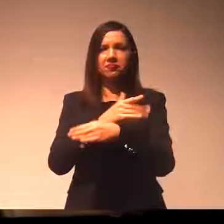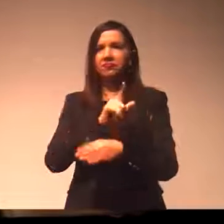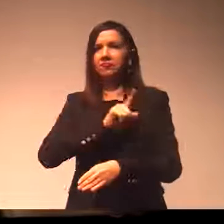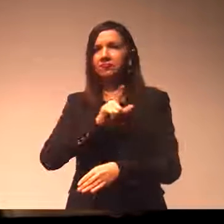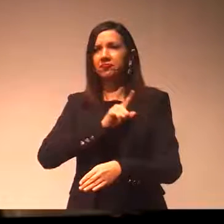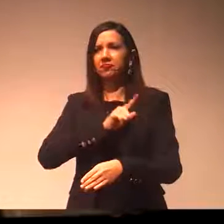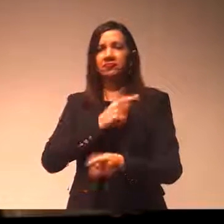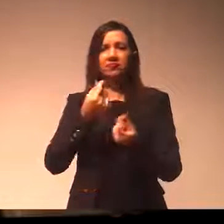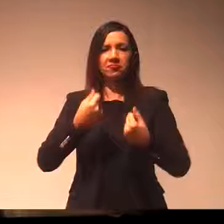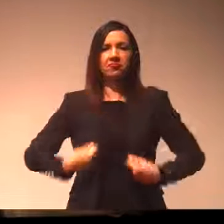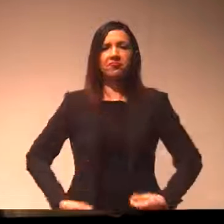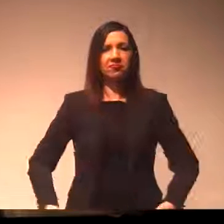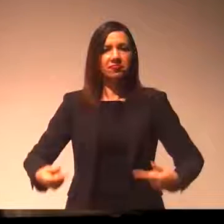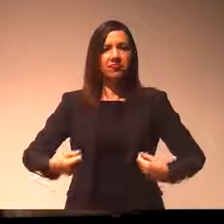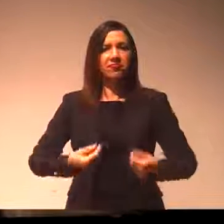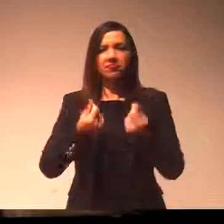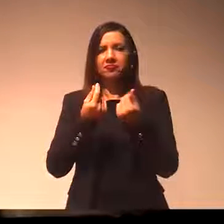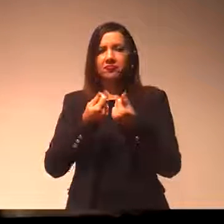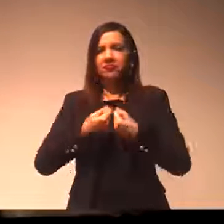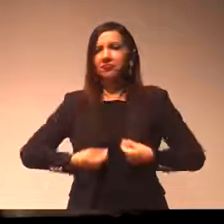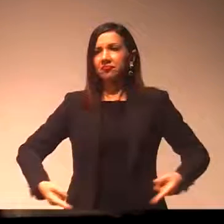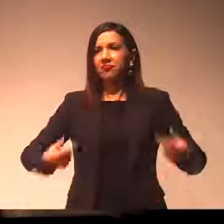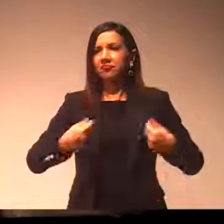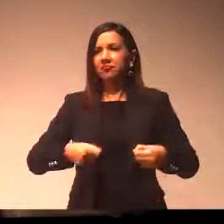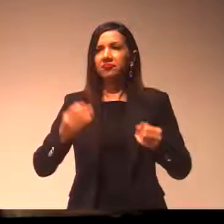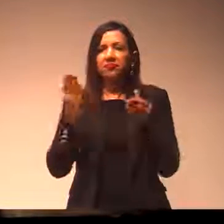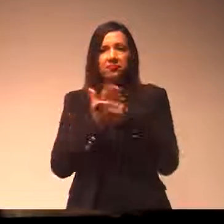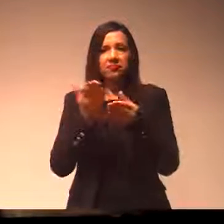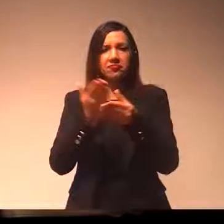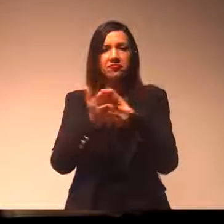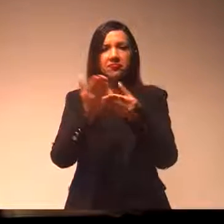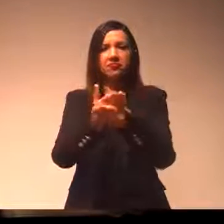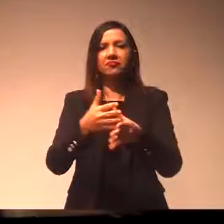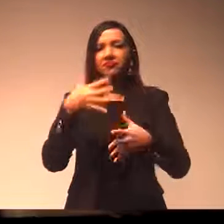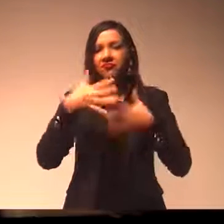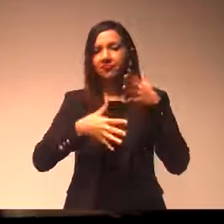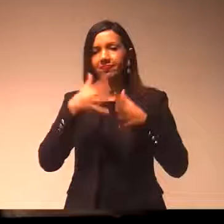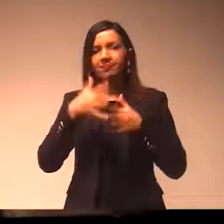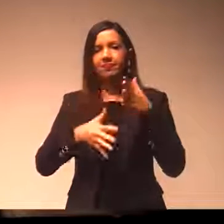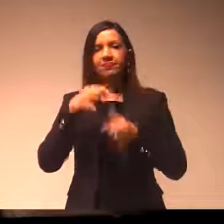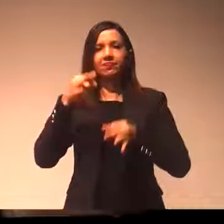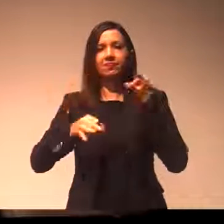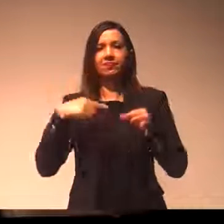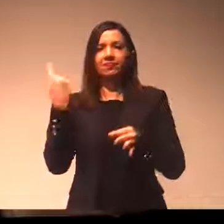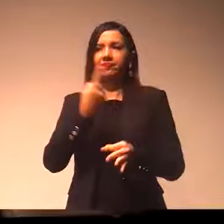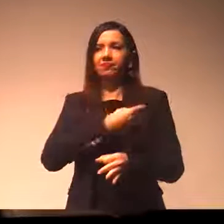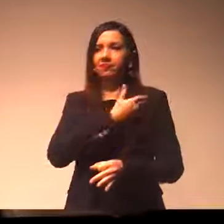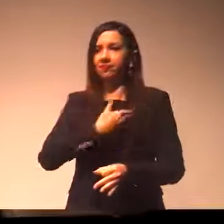cofres públicos vários recursos, vários processos. Por quê? Porque atrapalhada jurídica lá no governo.